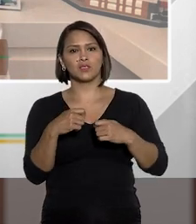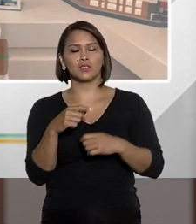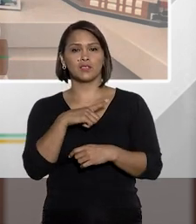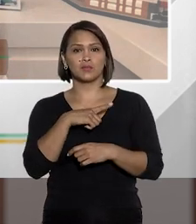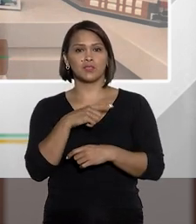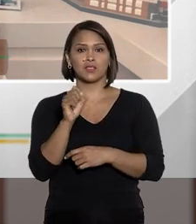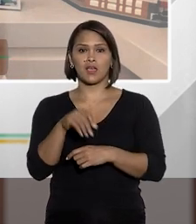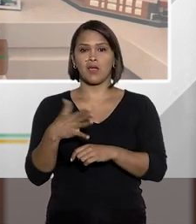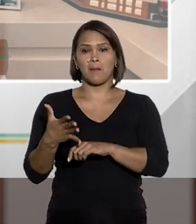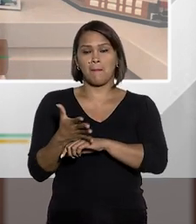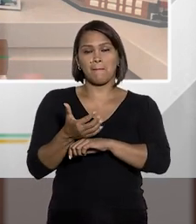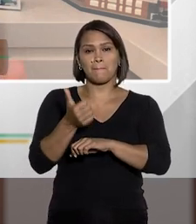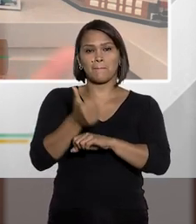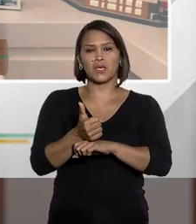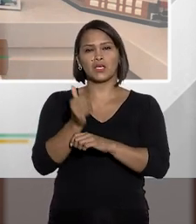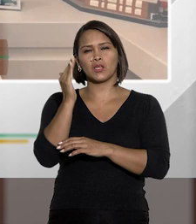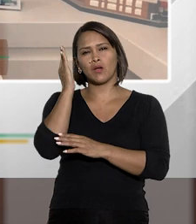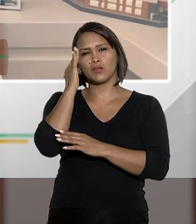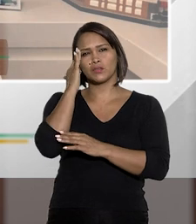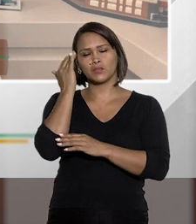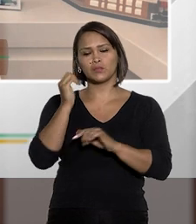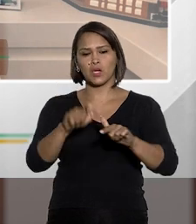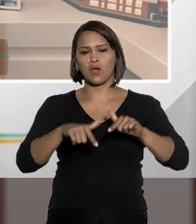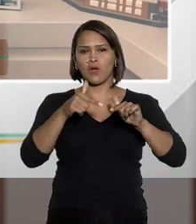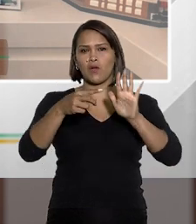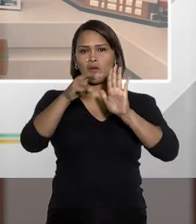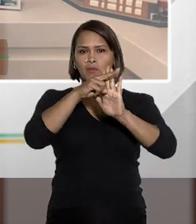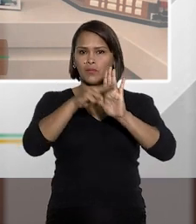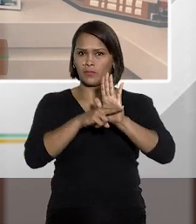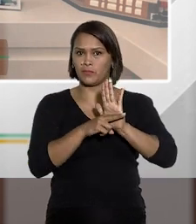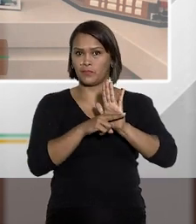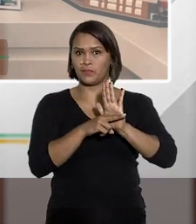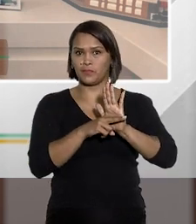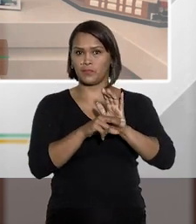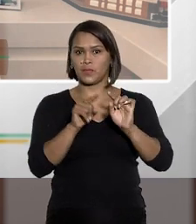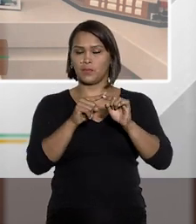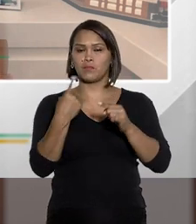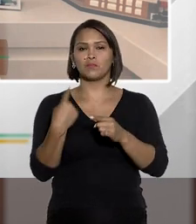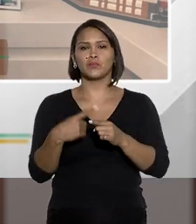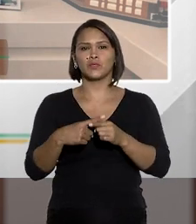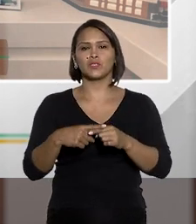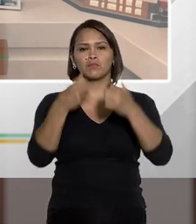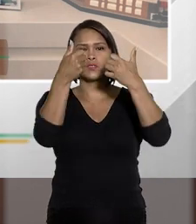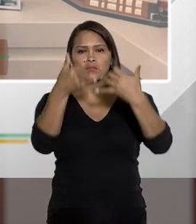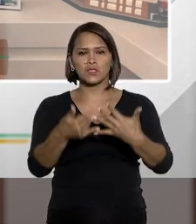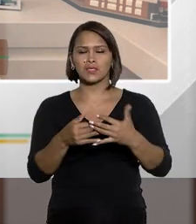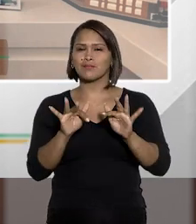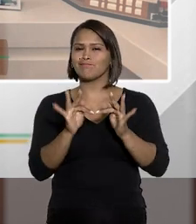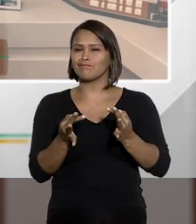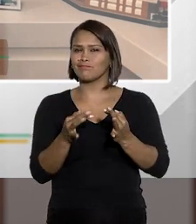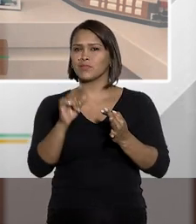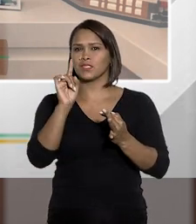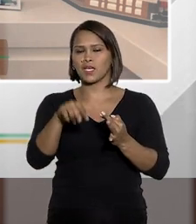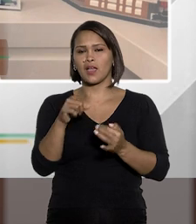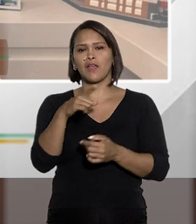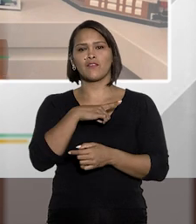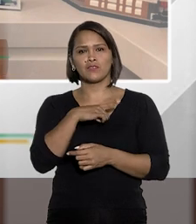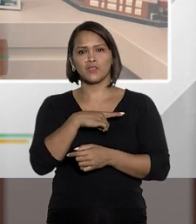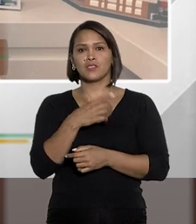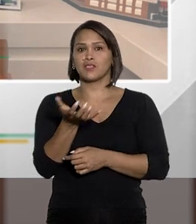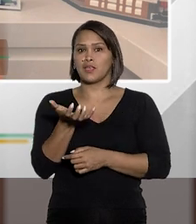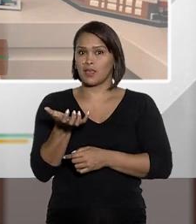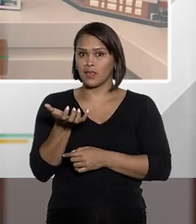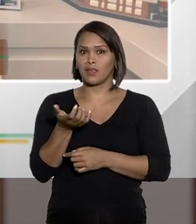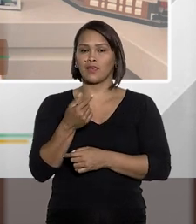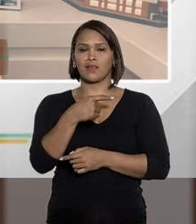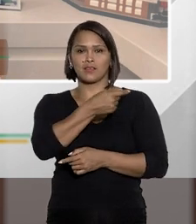nós precisamos ter é uma melhor compreensão sobre o diploma normativo, por um aspecto fundamental, Tiago. Se